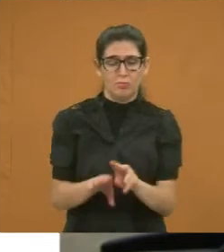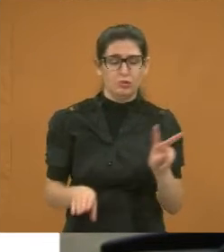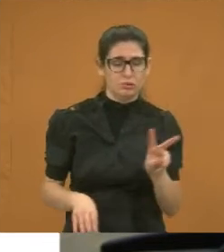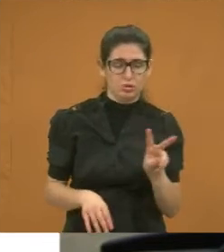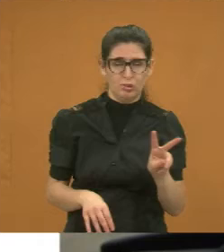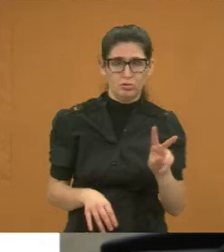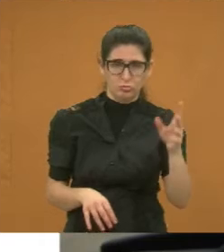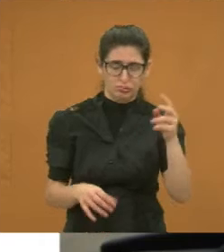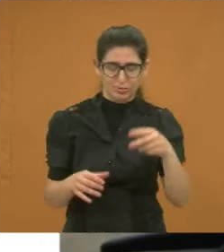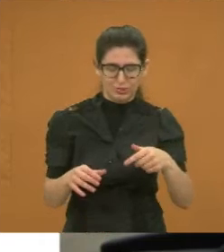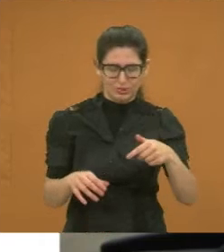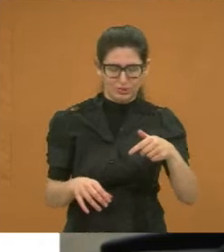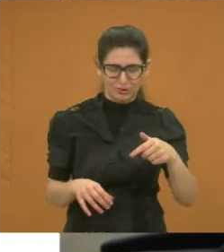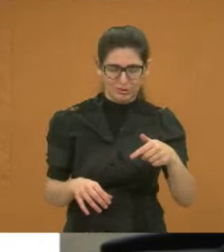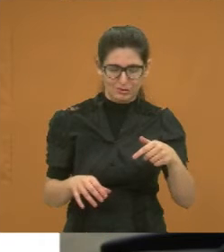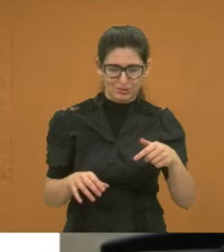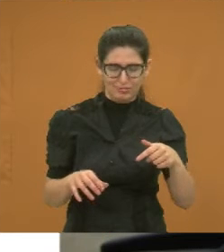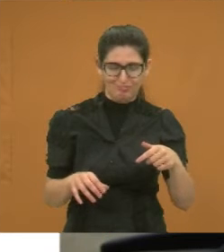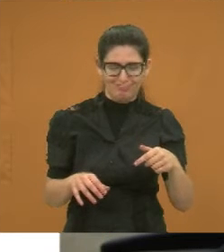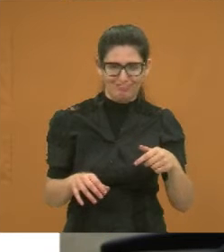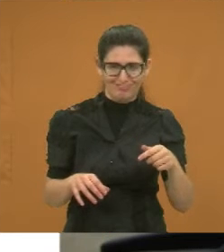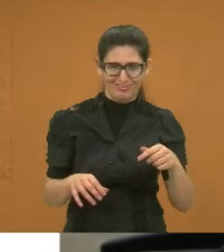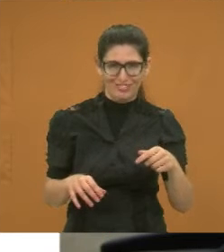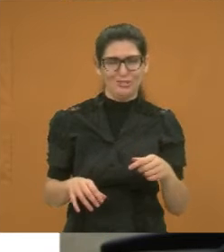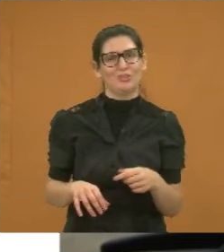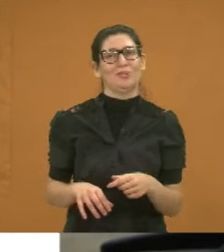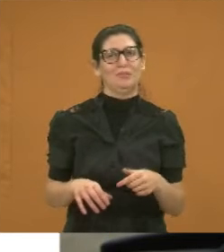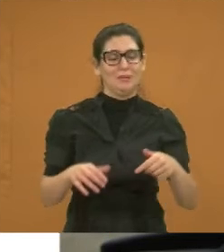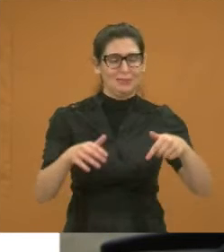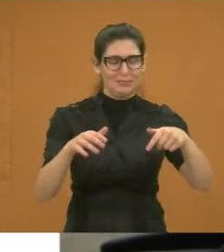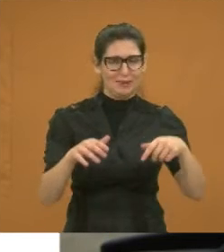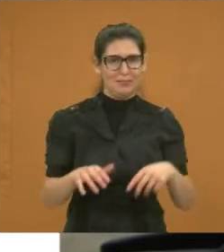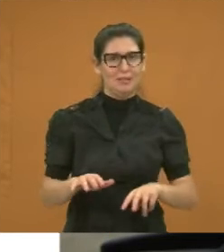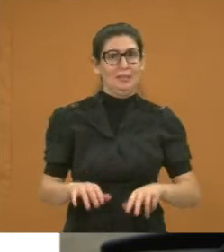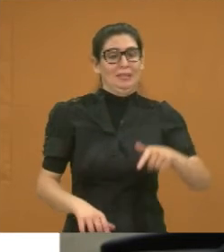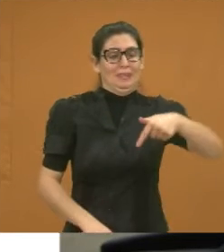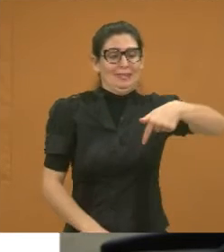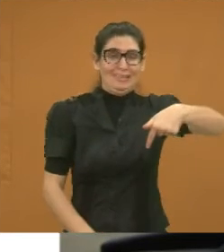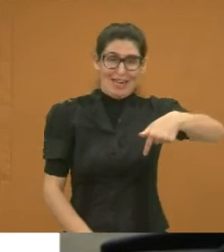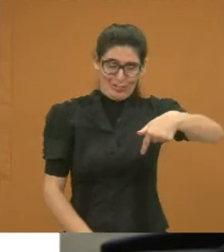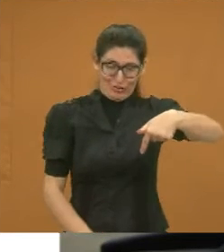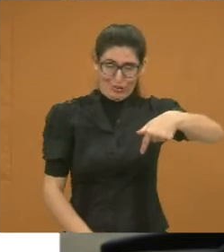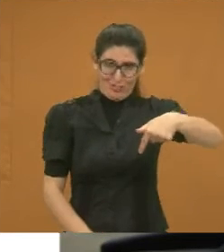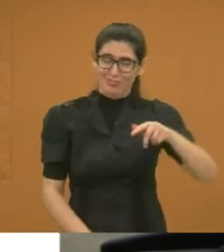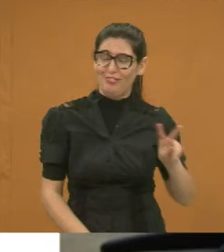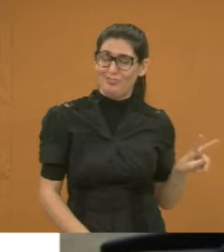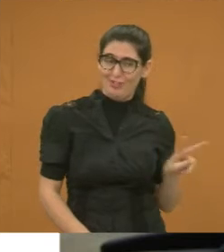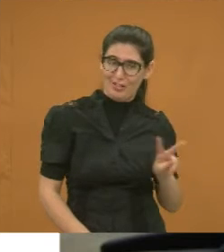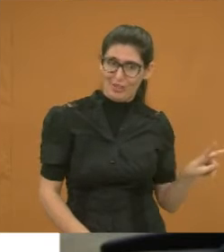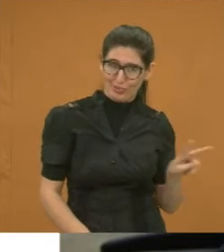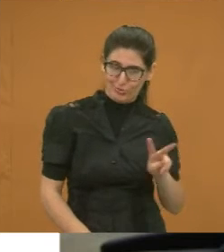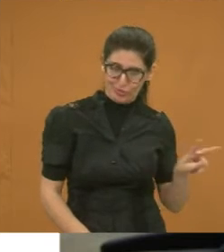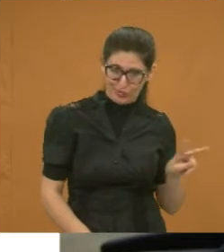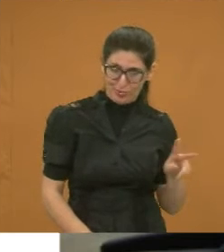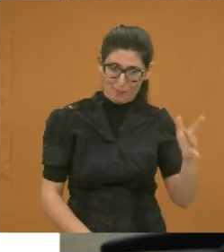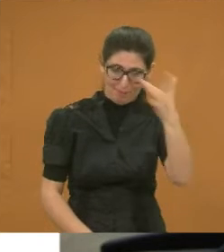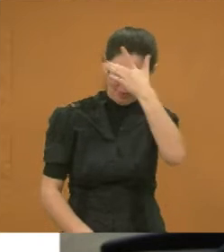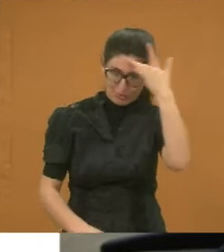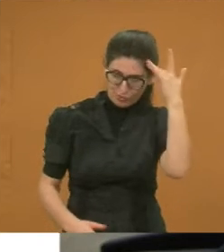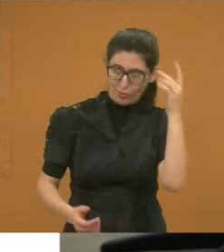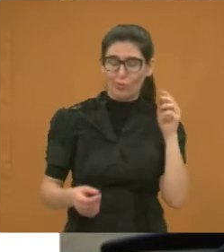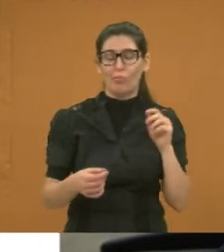comissão do coração valente. Tivemos sete vereador e o Isaías Santana